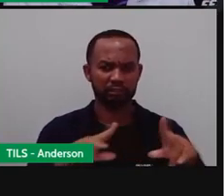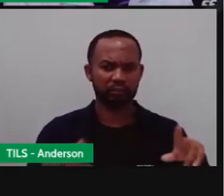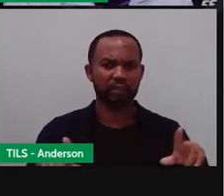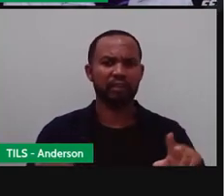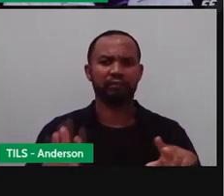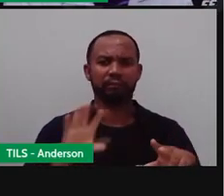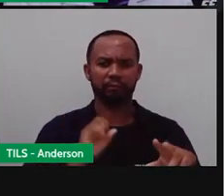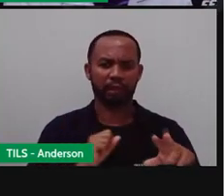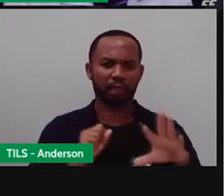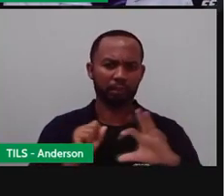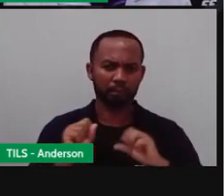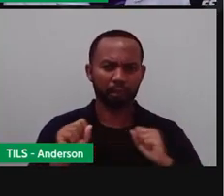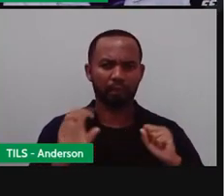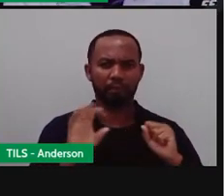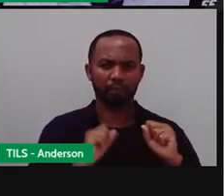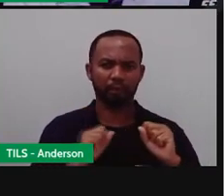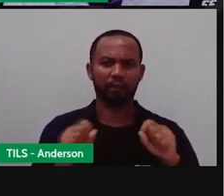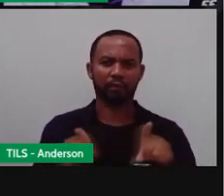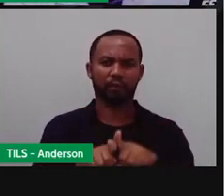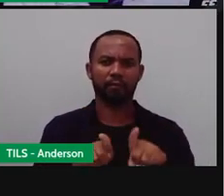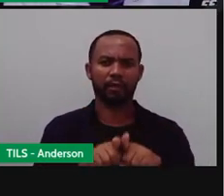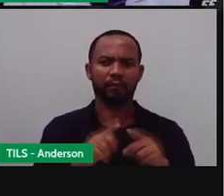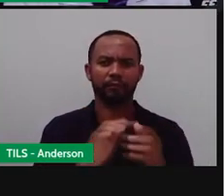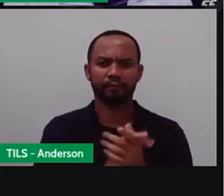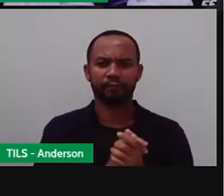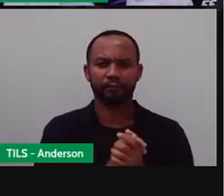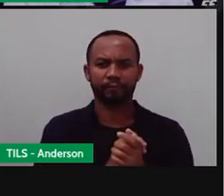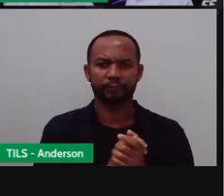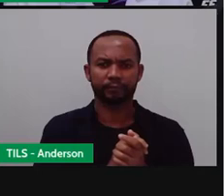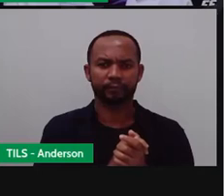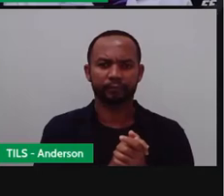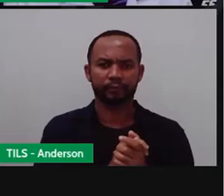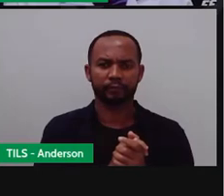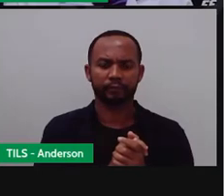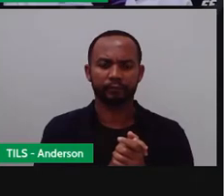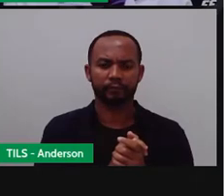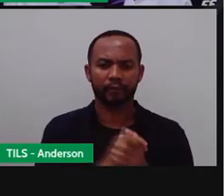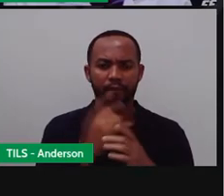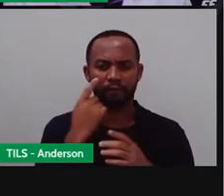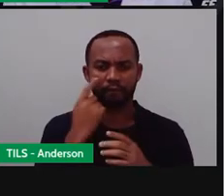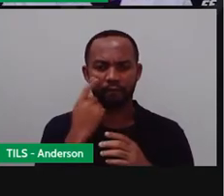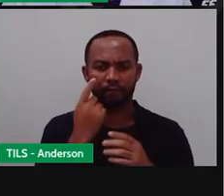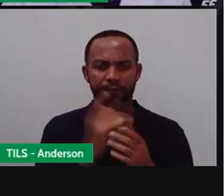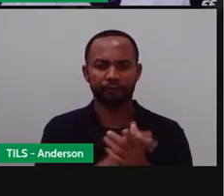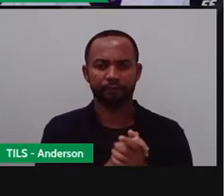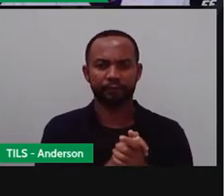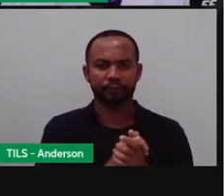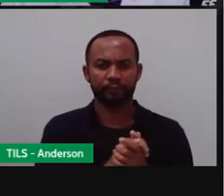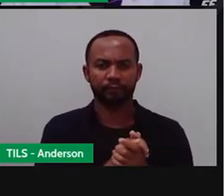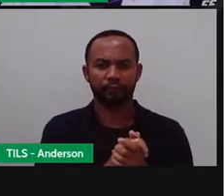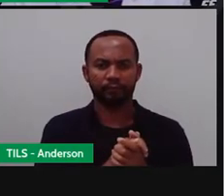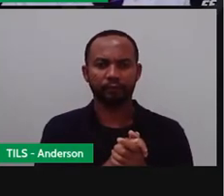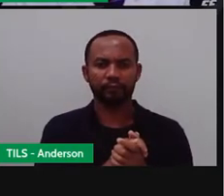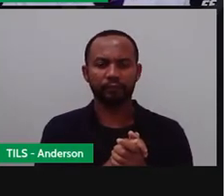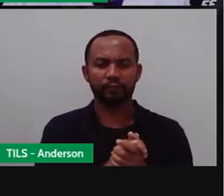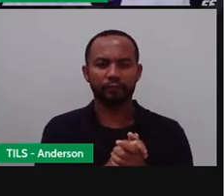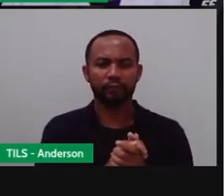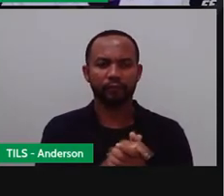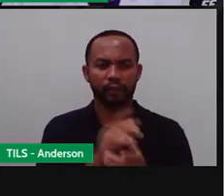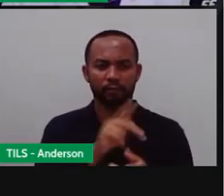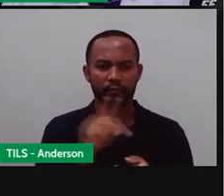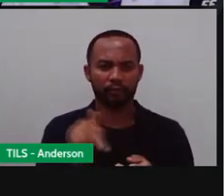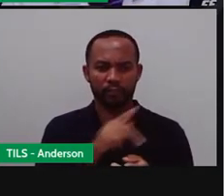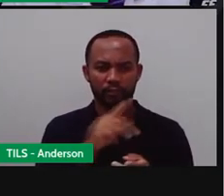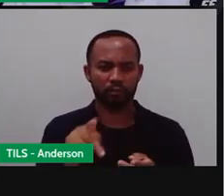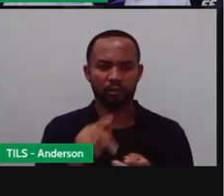lixo descartado de forma incorreta. Bom, vamos lá. A Proca Boa dona dica já,